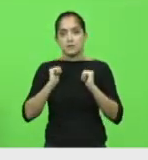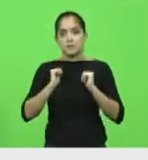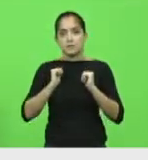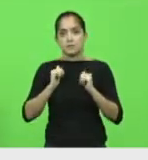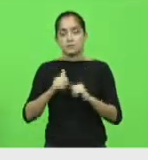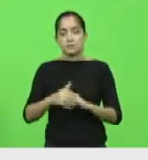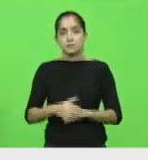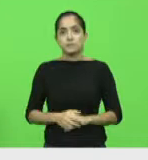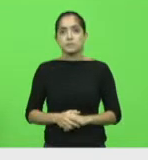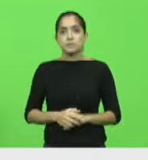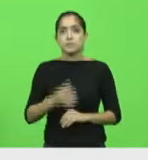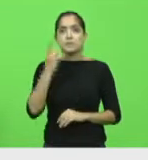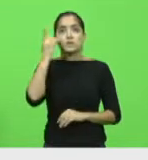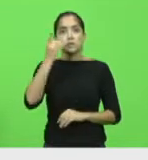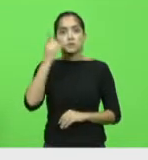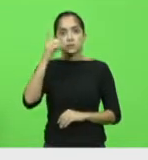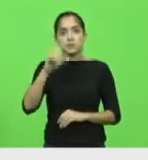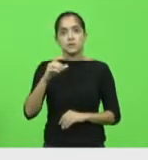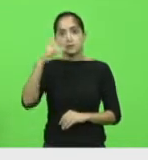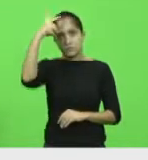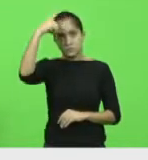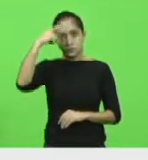Abstenção. Como vota a deputada Dirce?